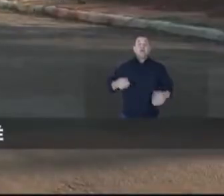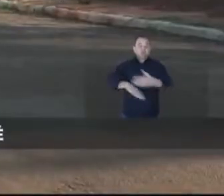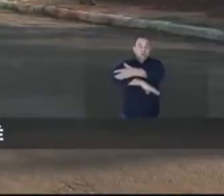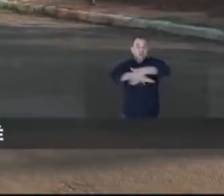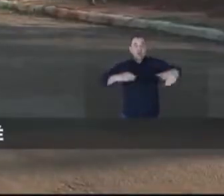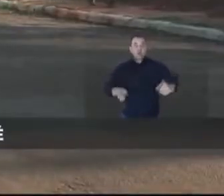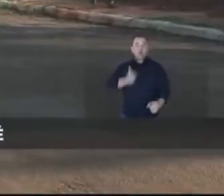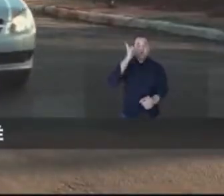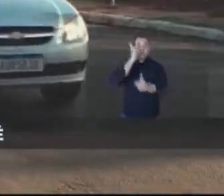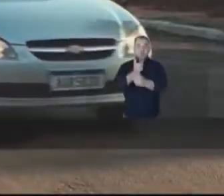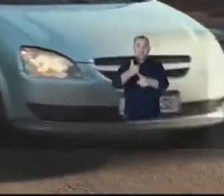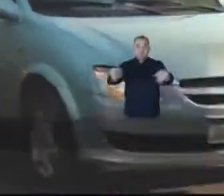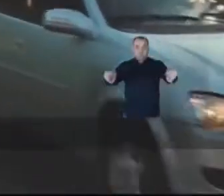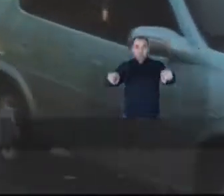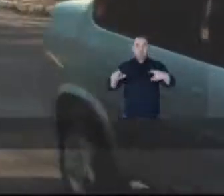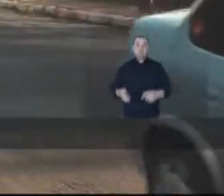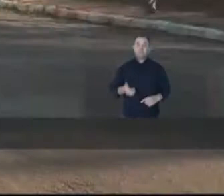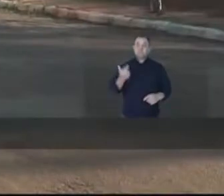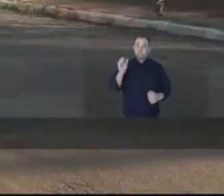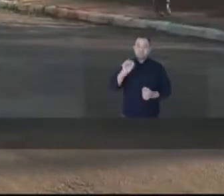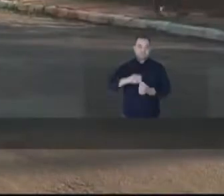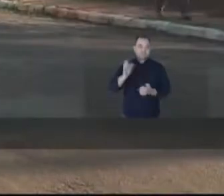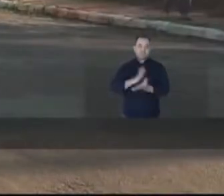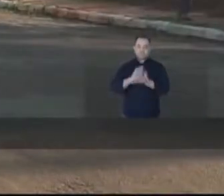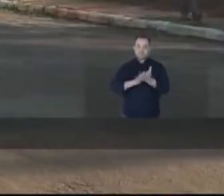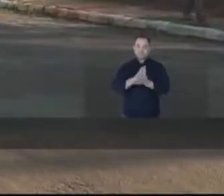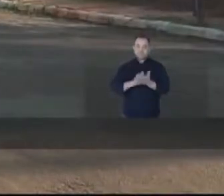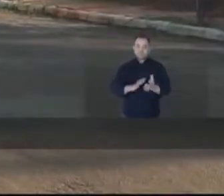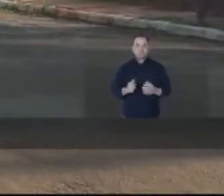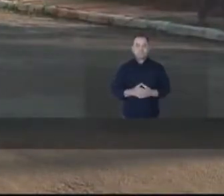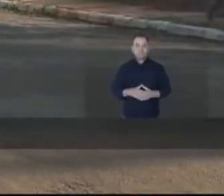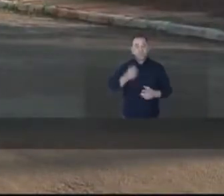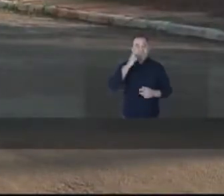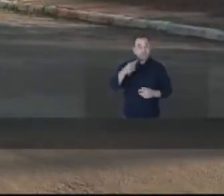prometida a duplicação na Guaporé, aqui no Monubi, e não foi feita.